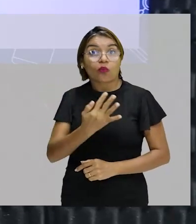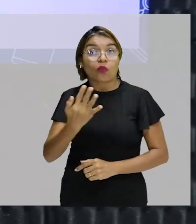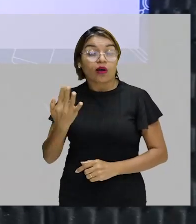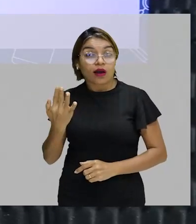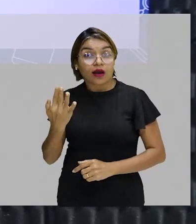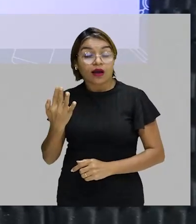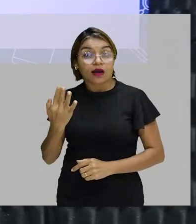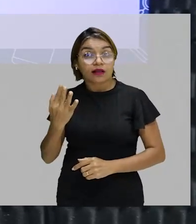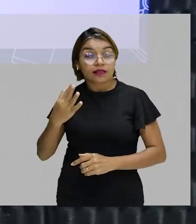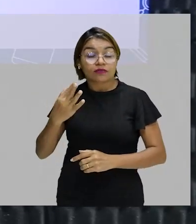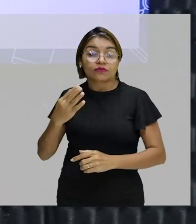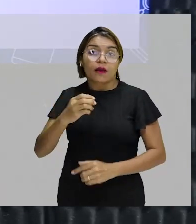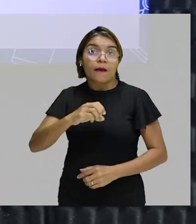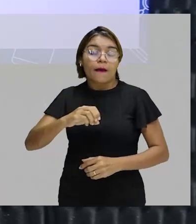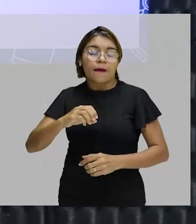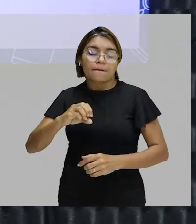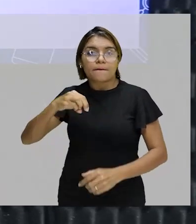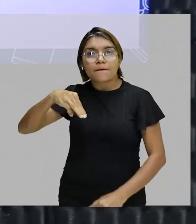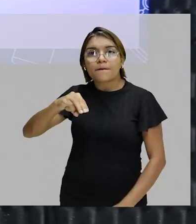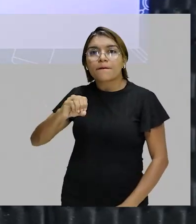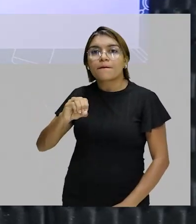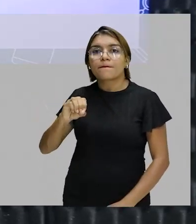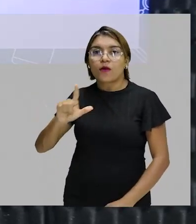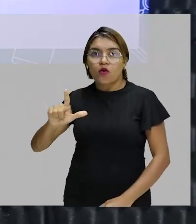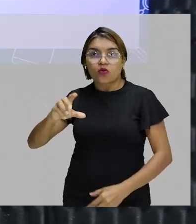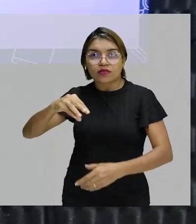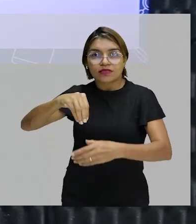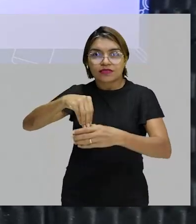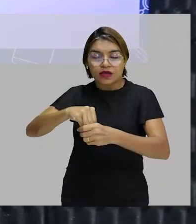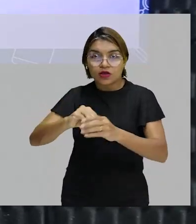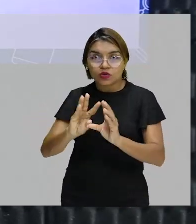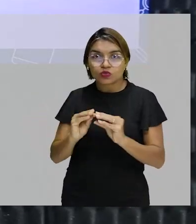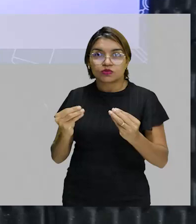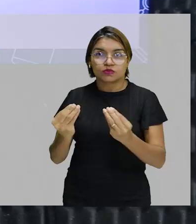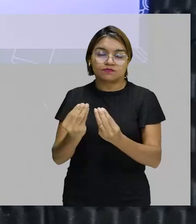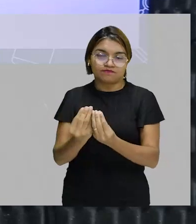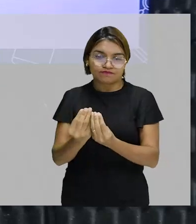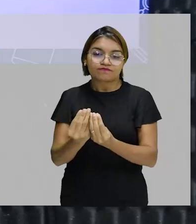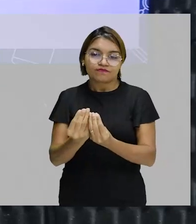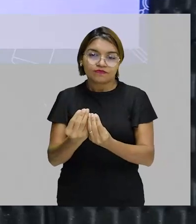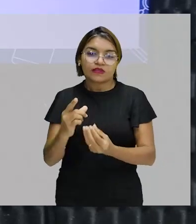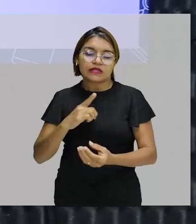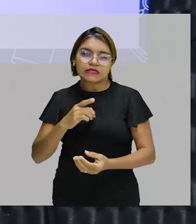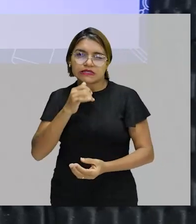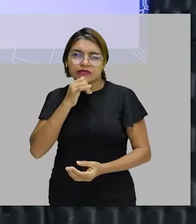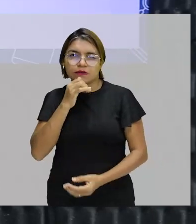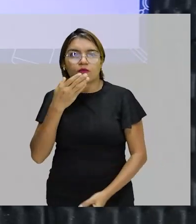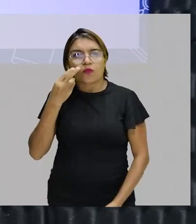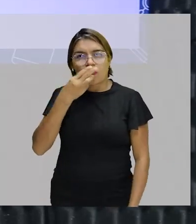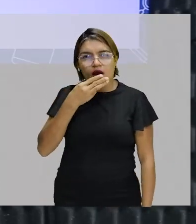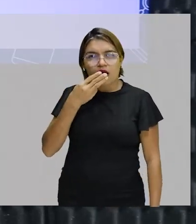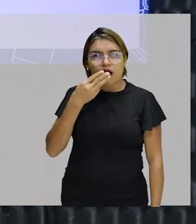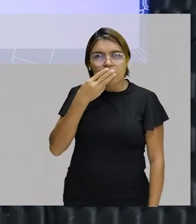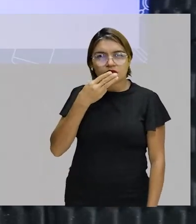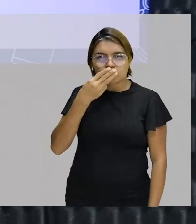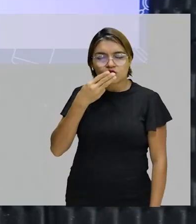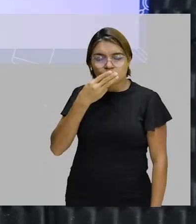amostra. Ok? 6 gramas de sacarose, o açúcar de mesa, o açúcar comum.